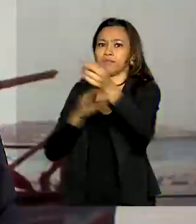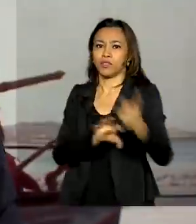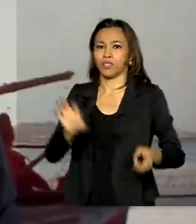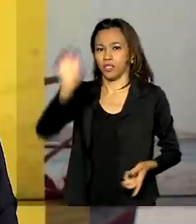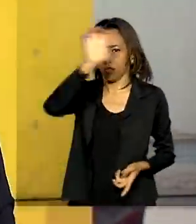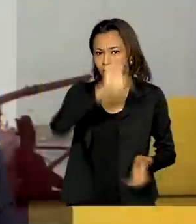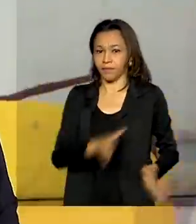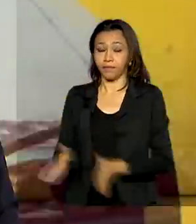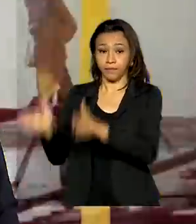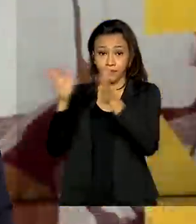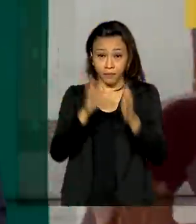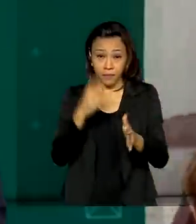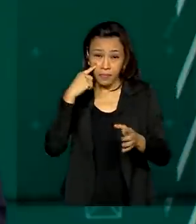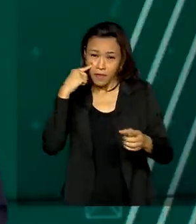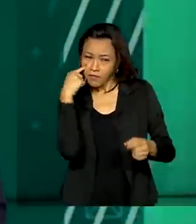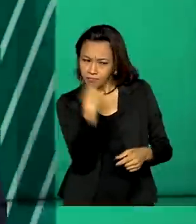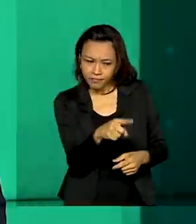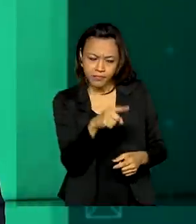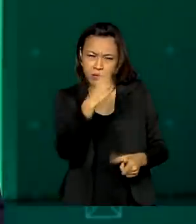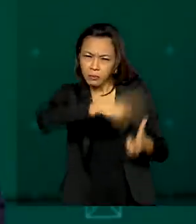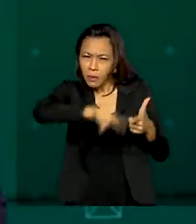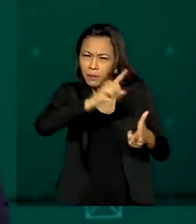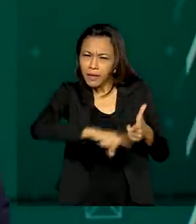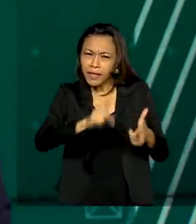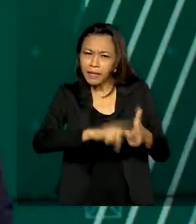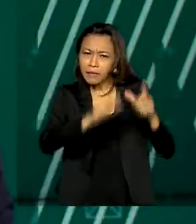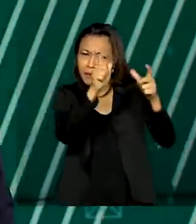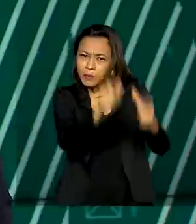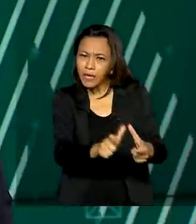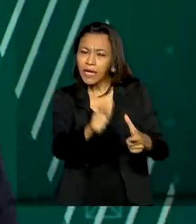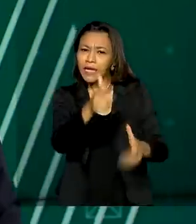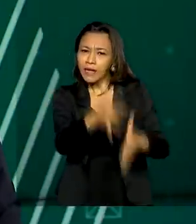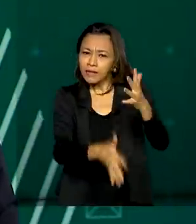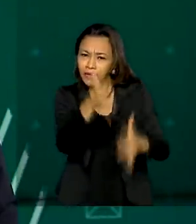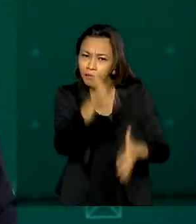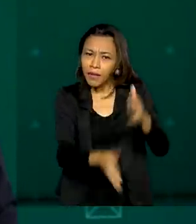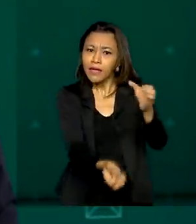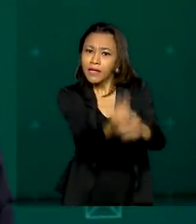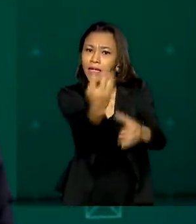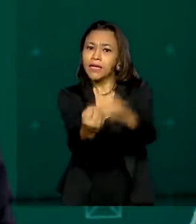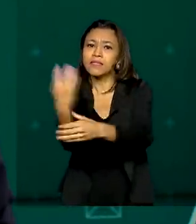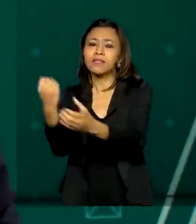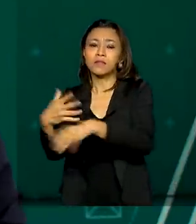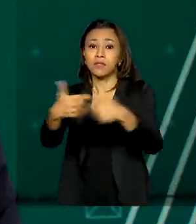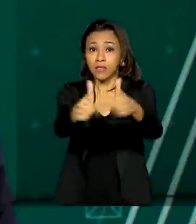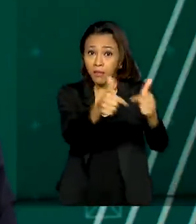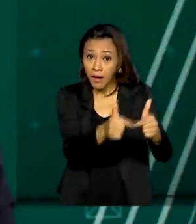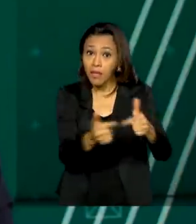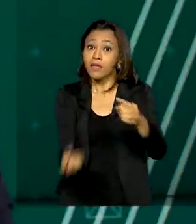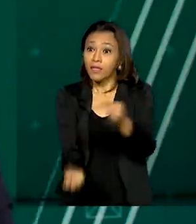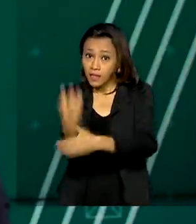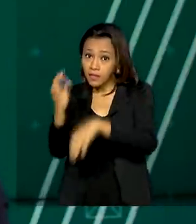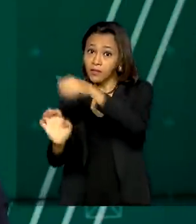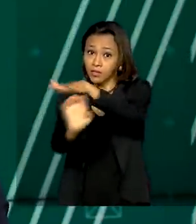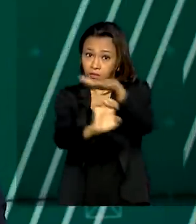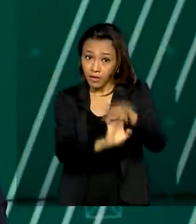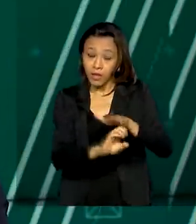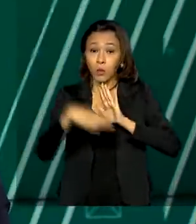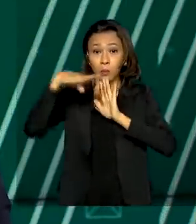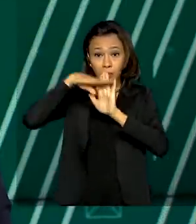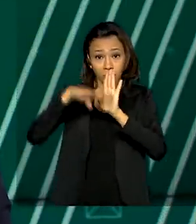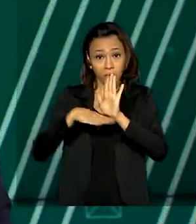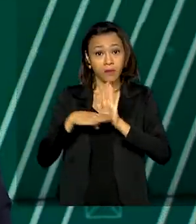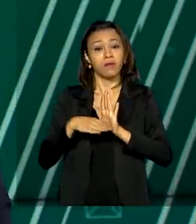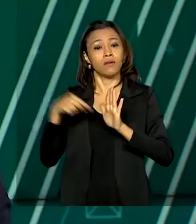Identificar os problemas locais que impedem a criação de empregos e novos negócios. Objetivos do Programa de Mobilização pelo